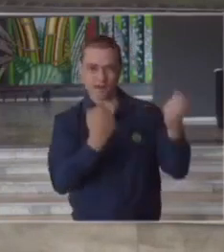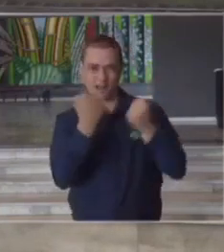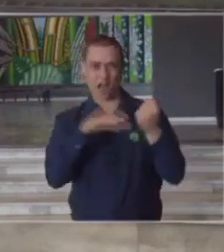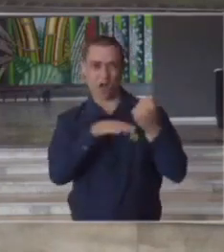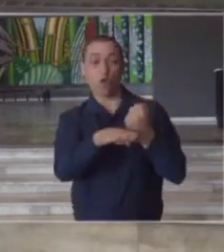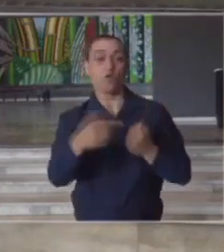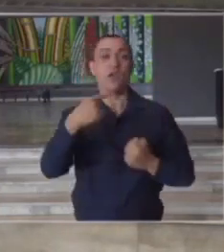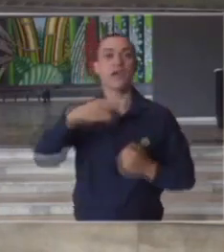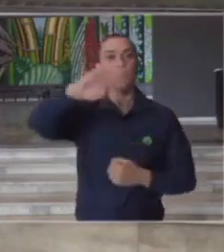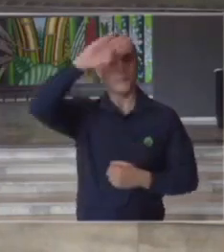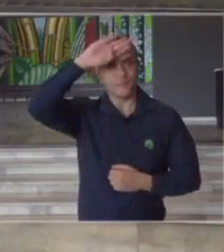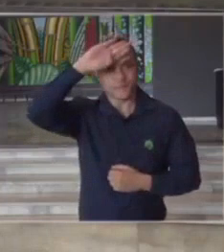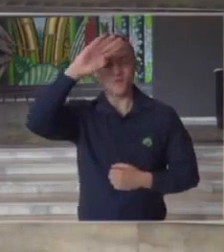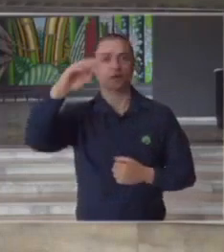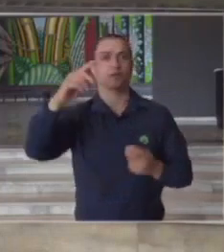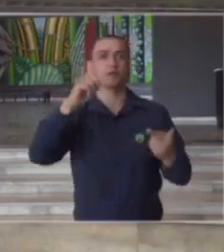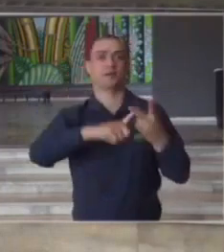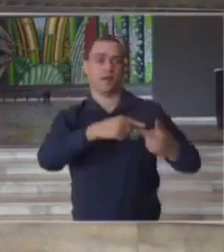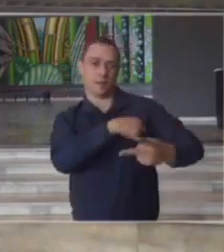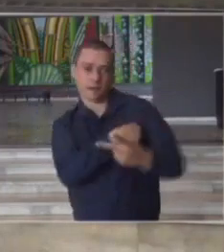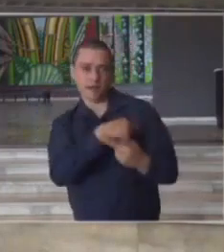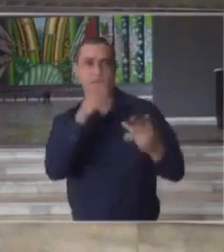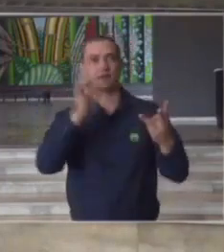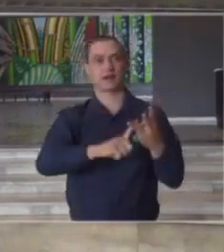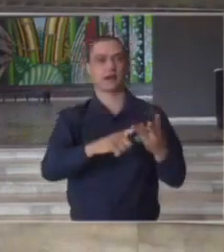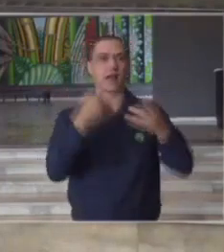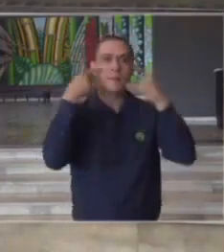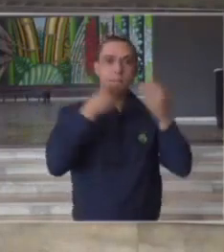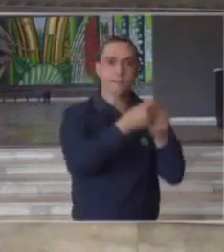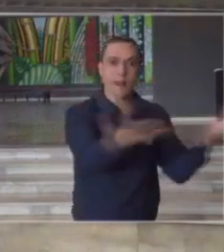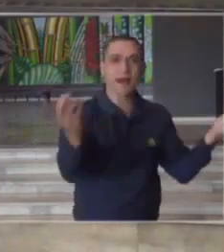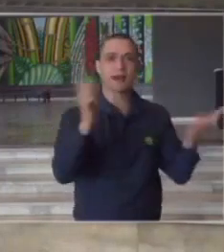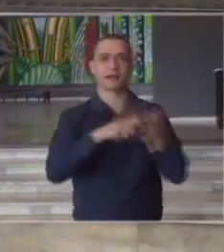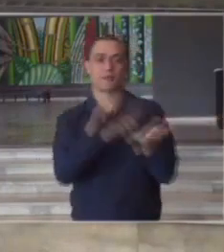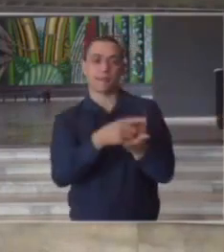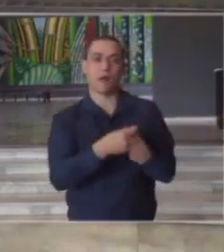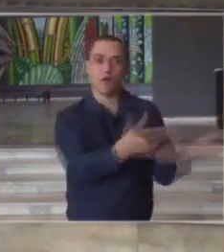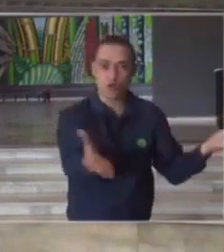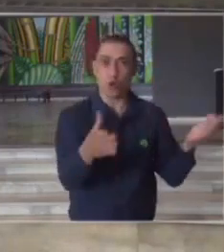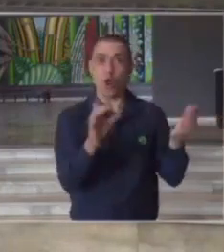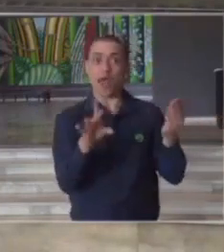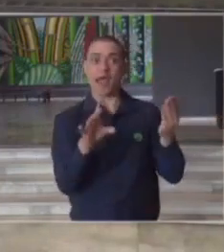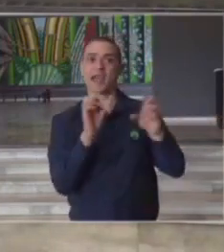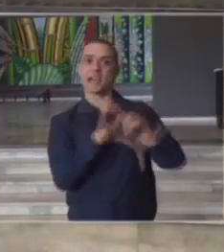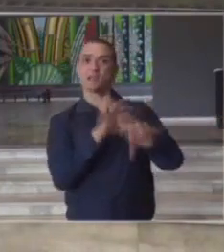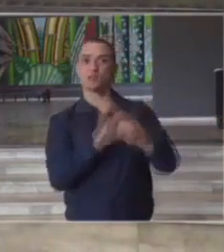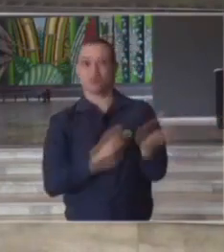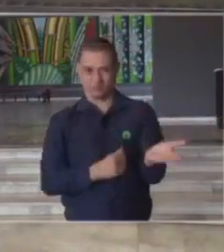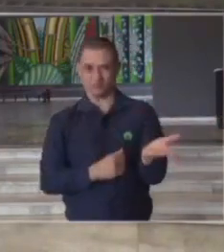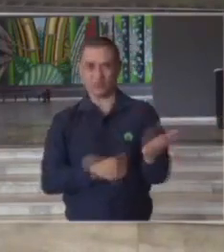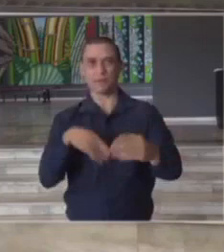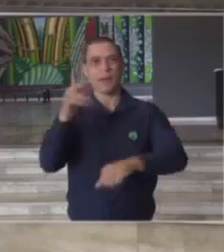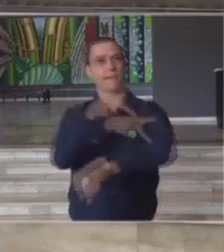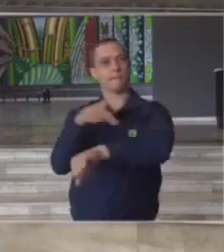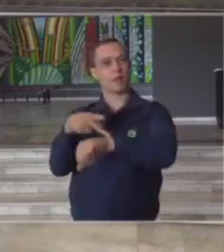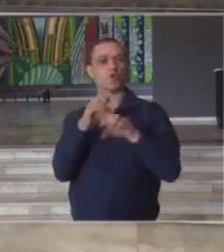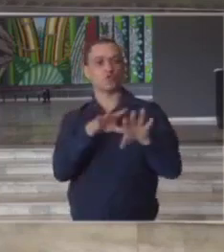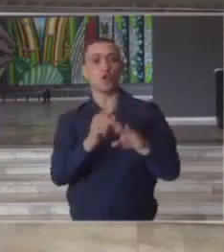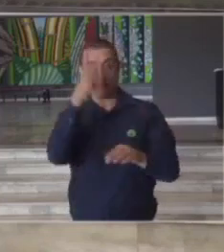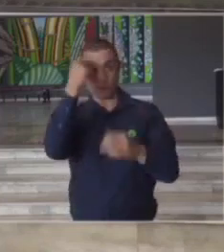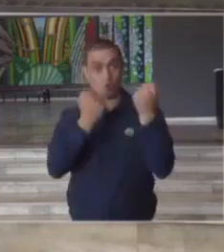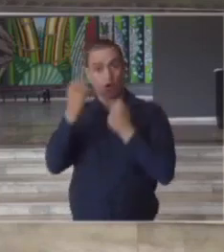dando folheto distribuindo máscaras ou seja uma ação pedagógica